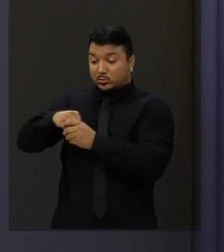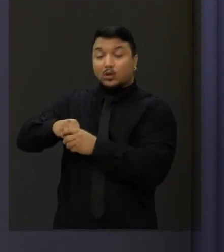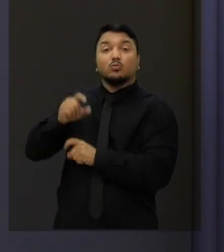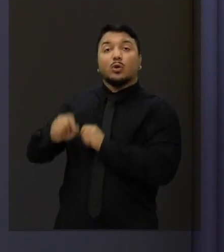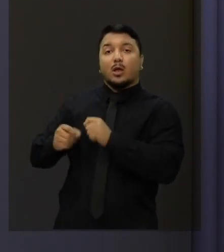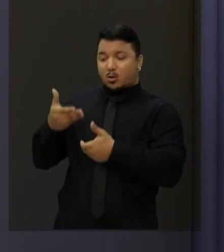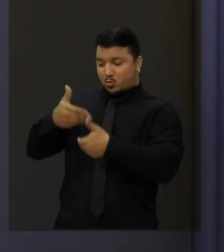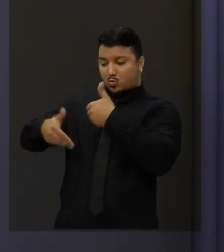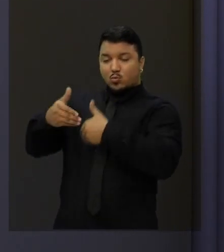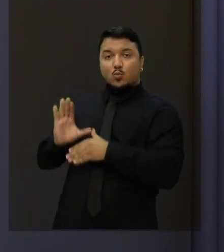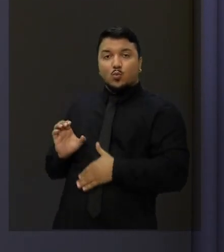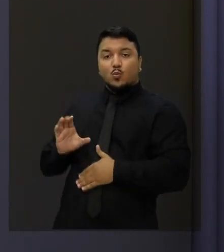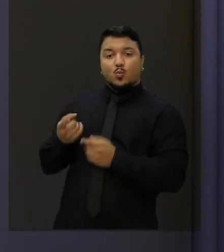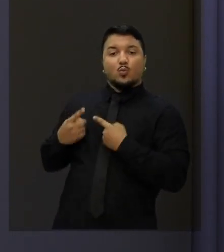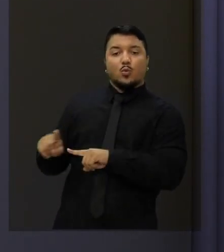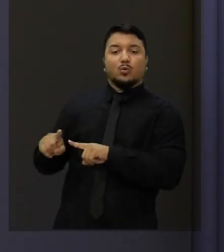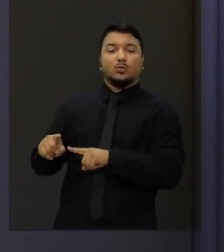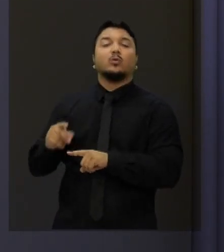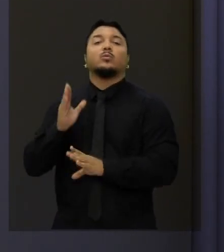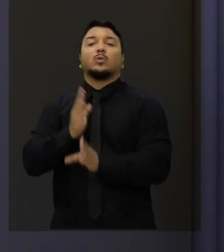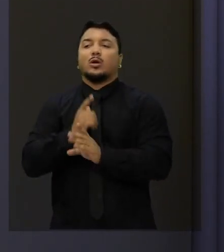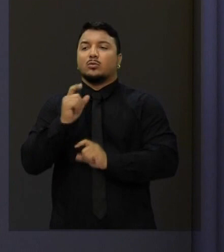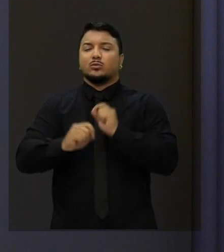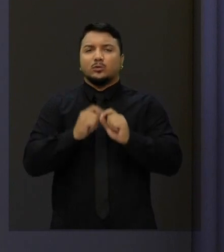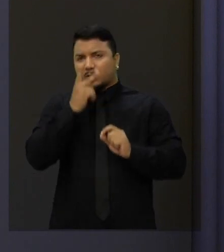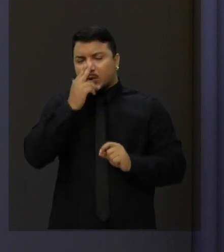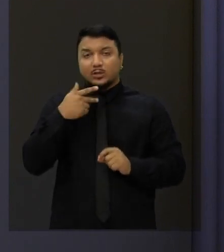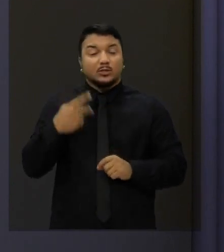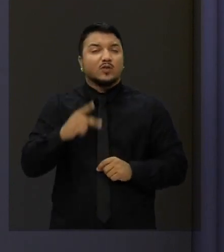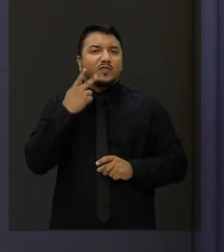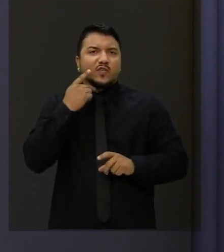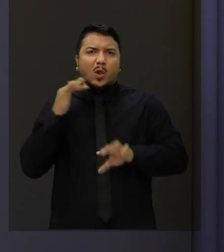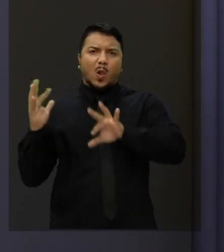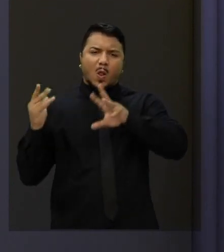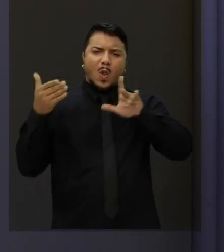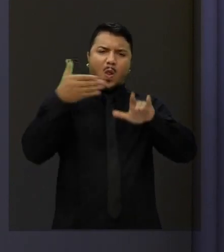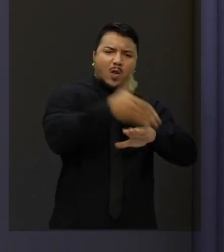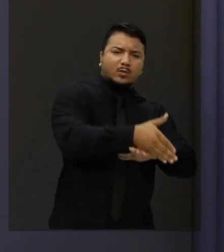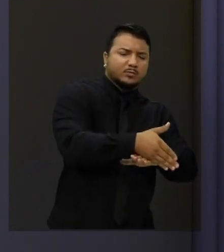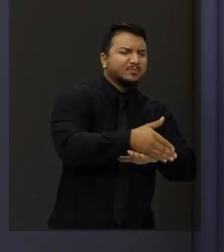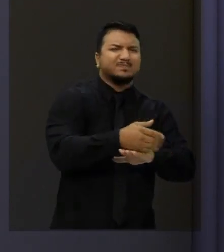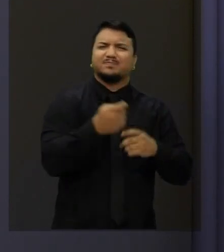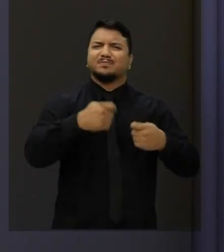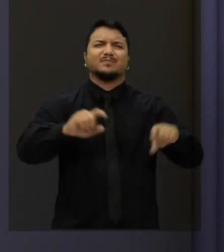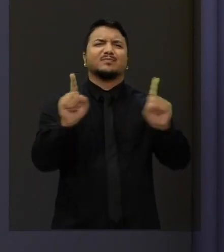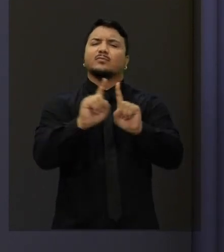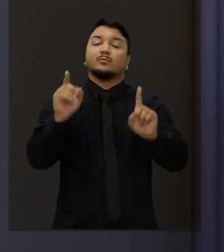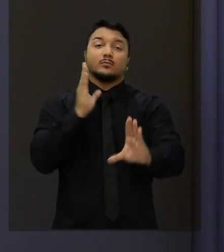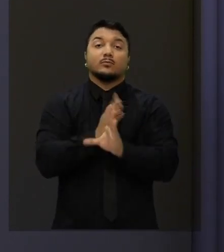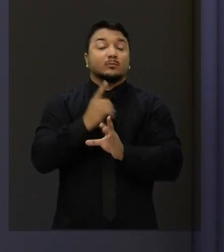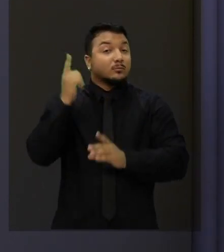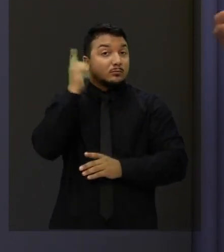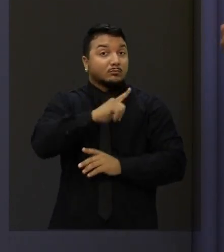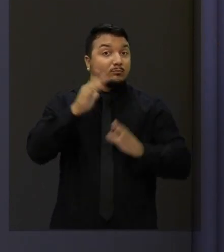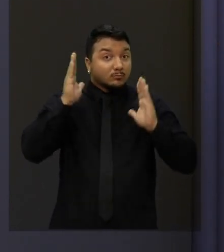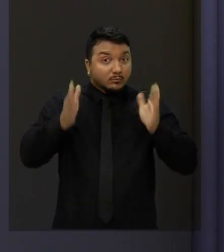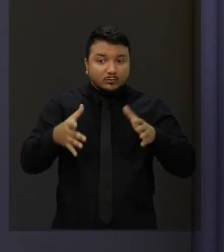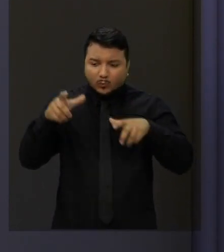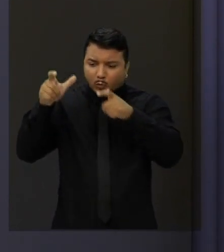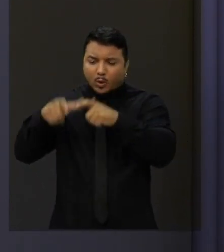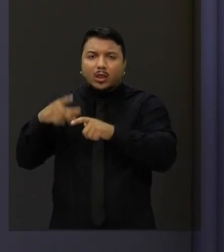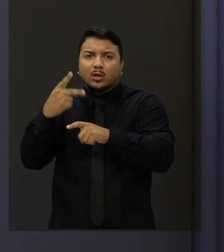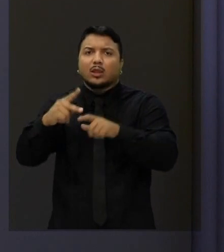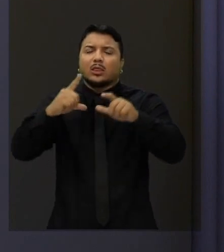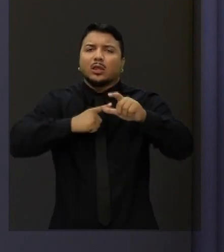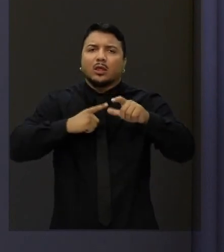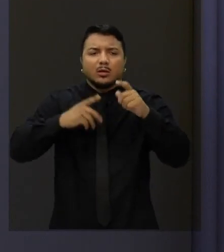do câncer perto, para que você não tenha mais que vir até Fortaleza. É assim que eu quero fazer, sabendo o que foi feito nesses sete anos e